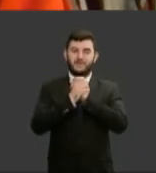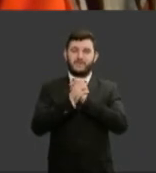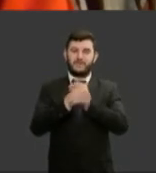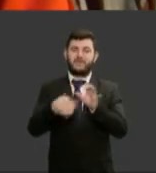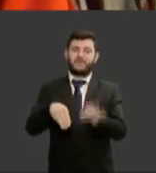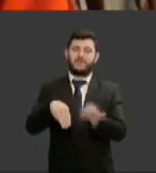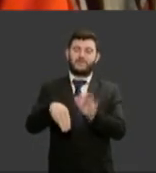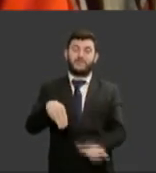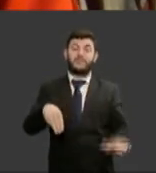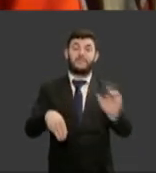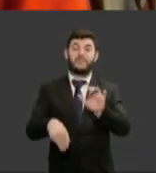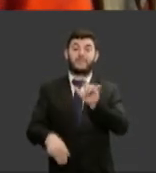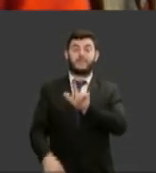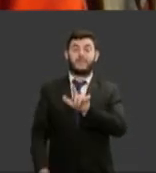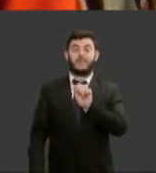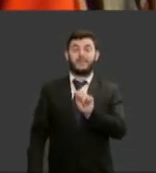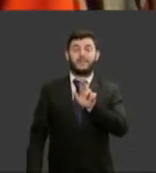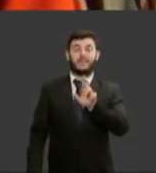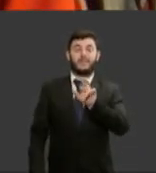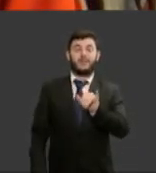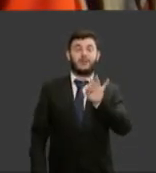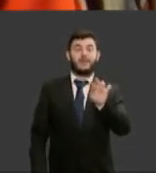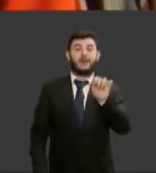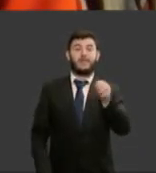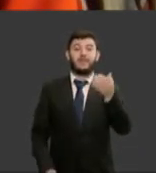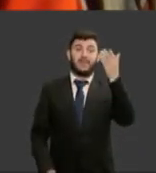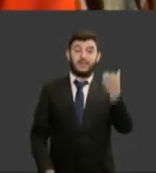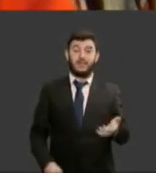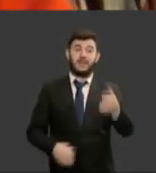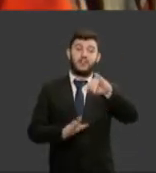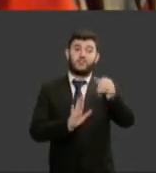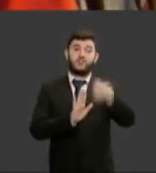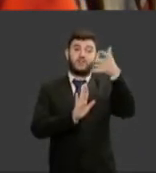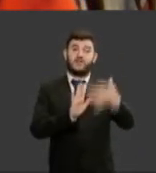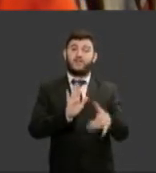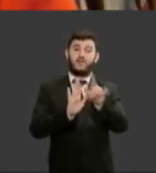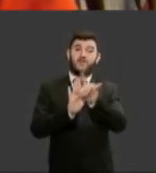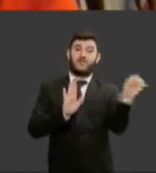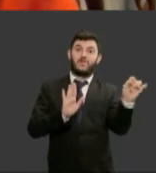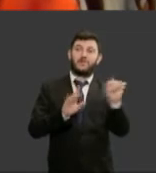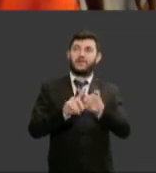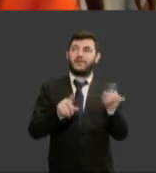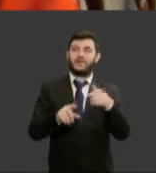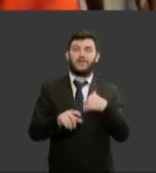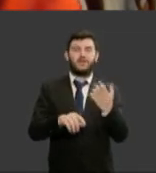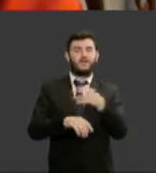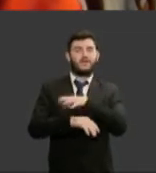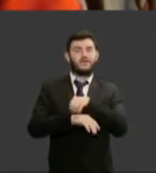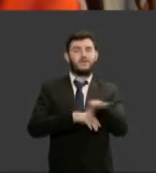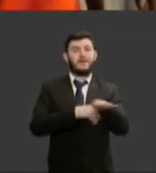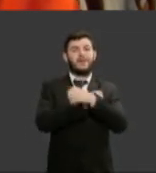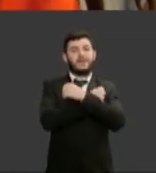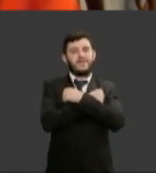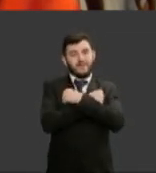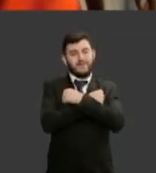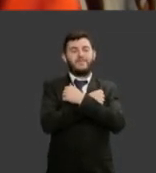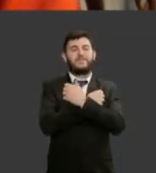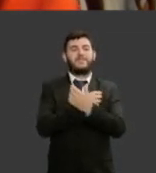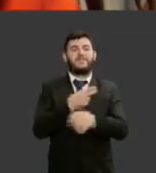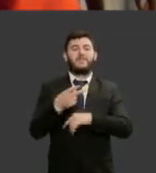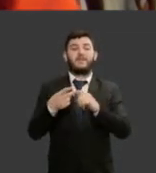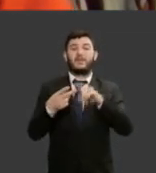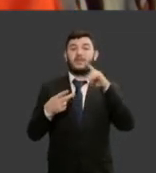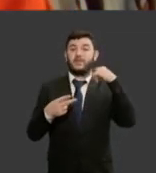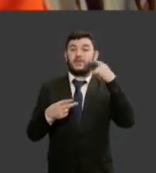ela justificou que sairia deixo um abraço grande para ela minha conterrânea goiana doutora Alice Bianchini